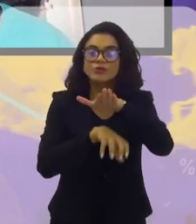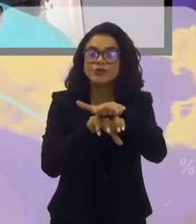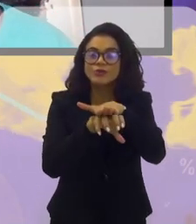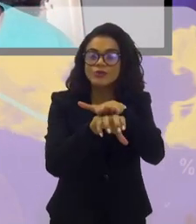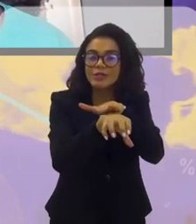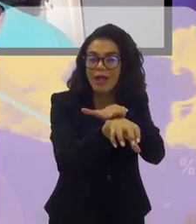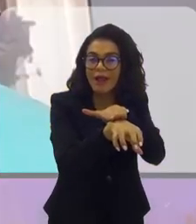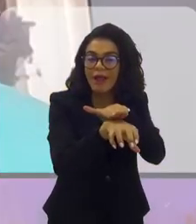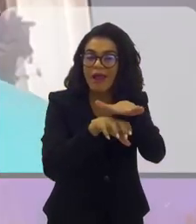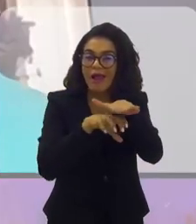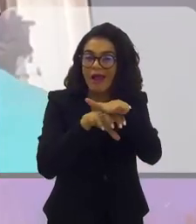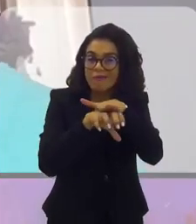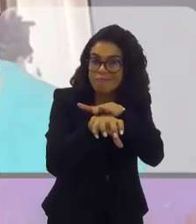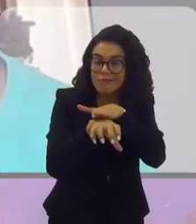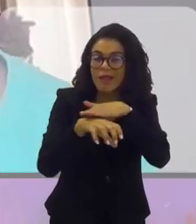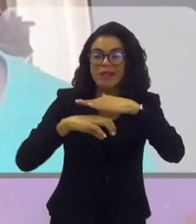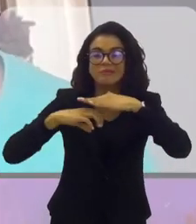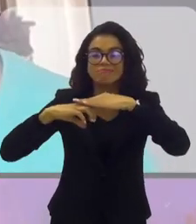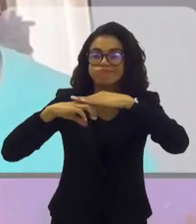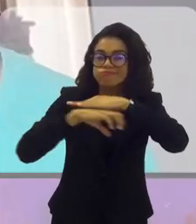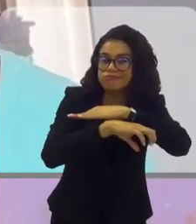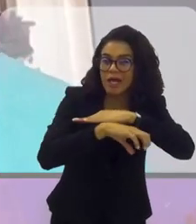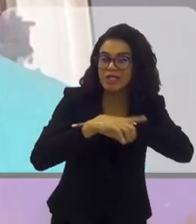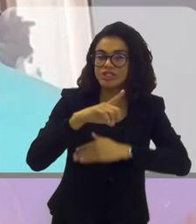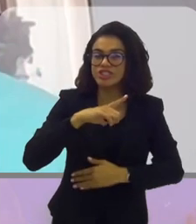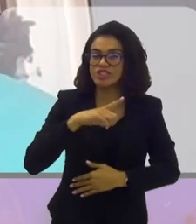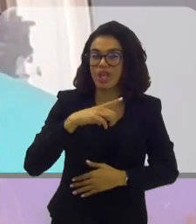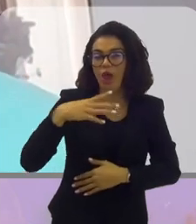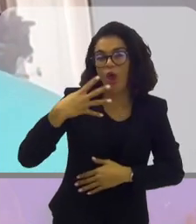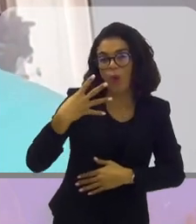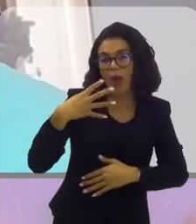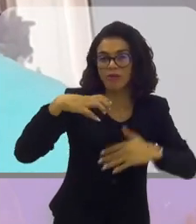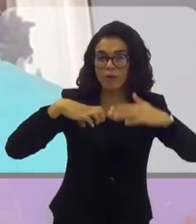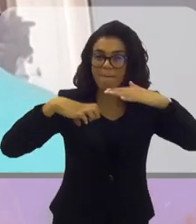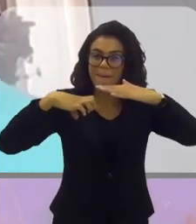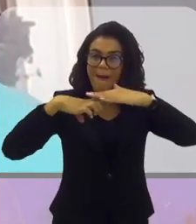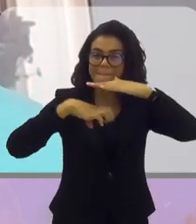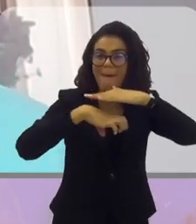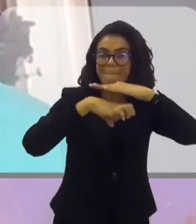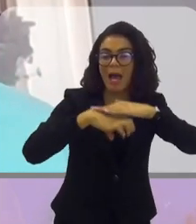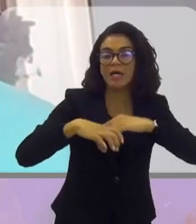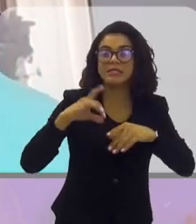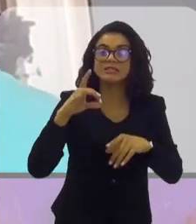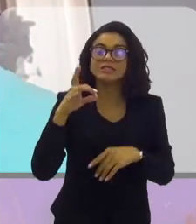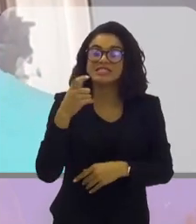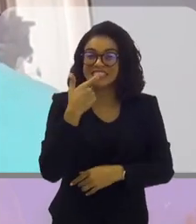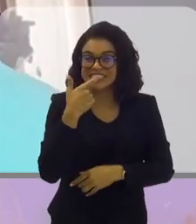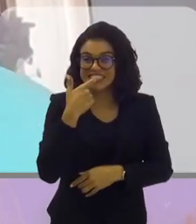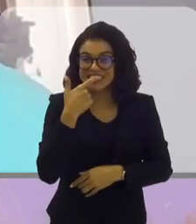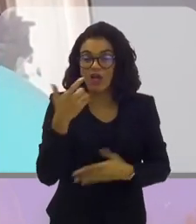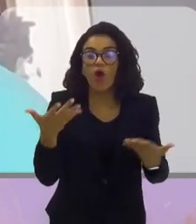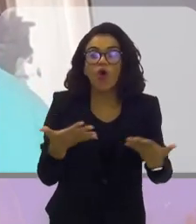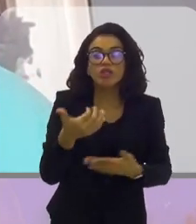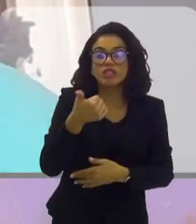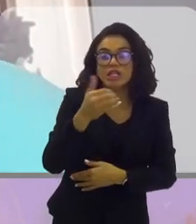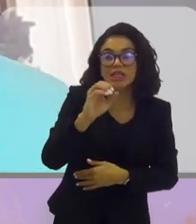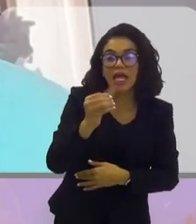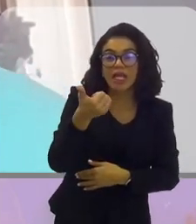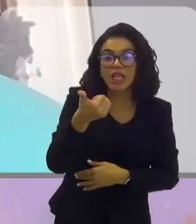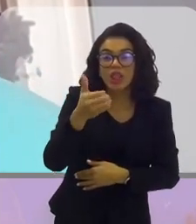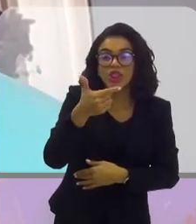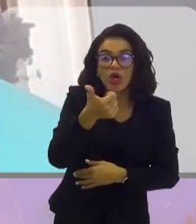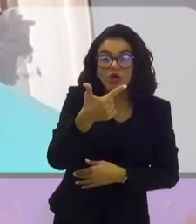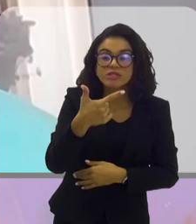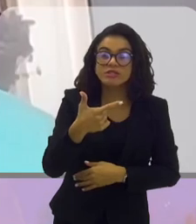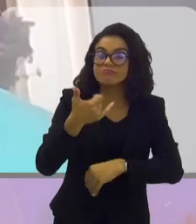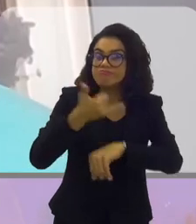chuteira que o jogador usa. Antigamente você tinha 4, 6 travas de plástico. Hoje tem 7, 8, 10, 12 que